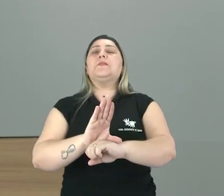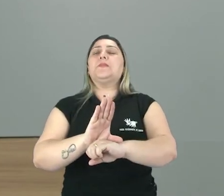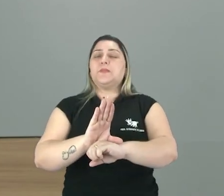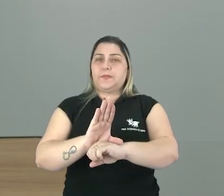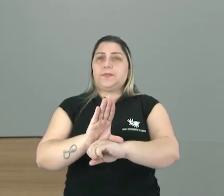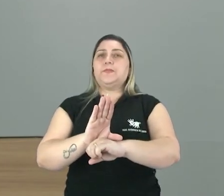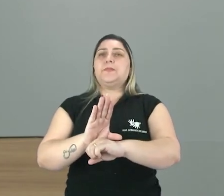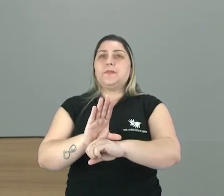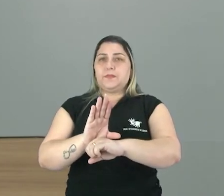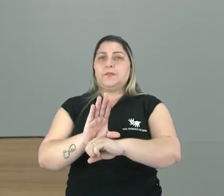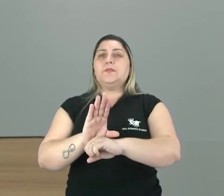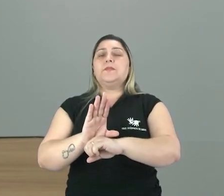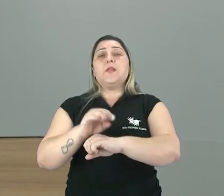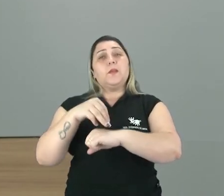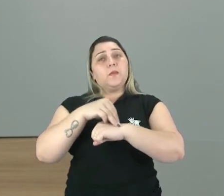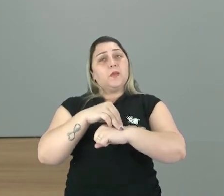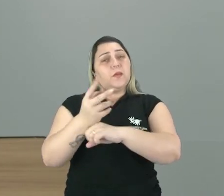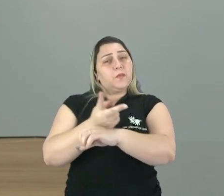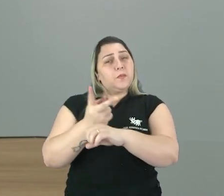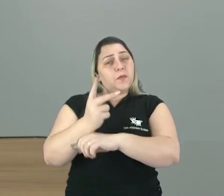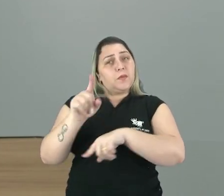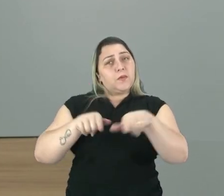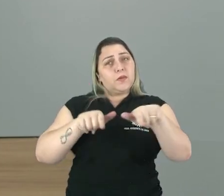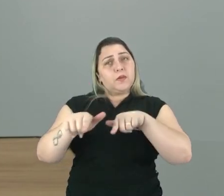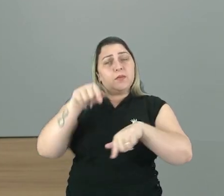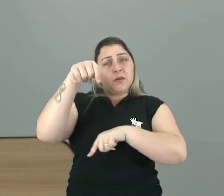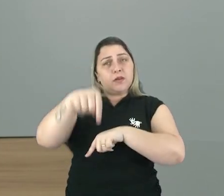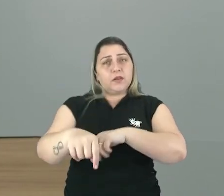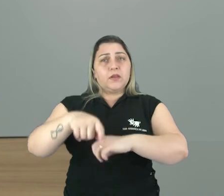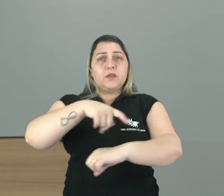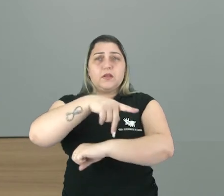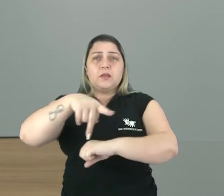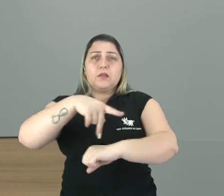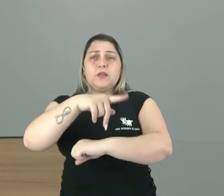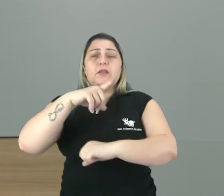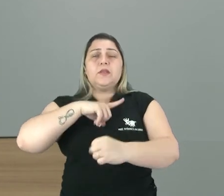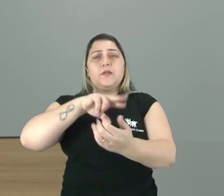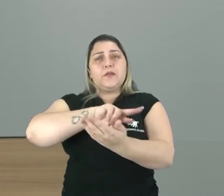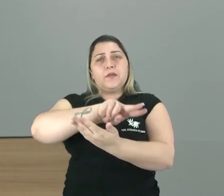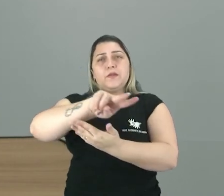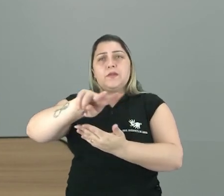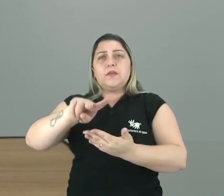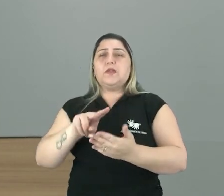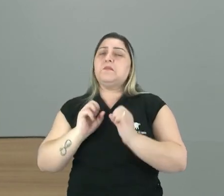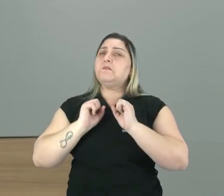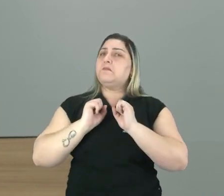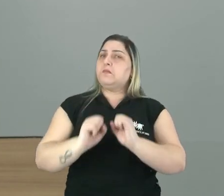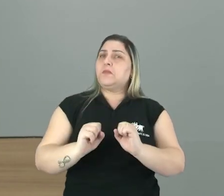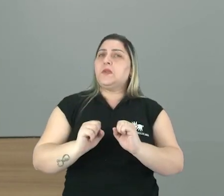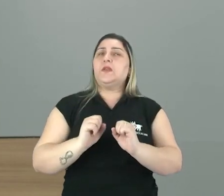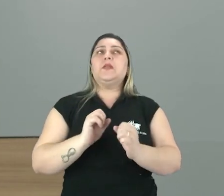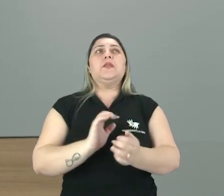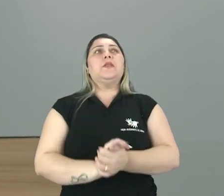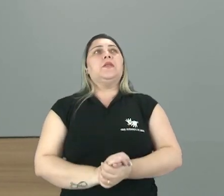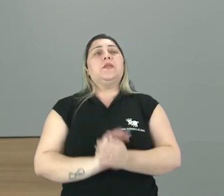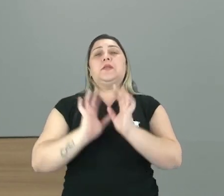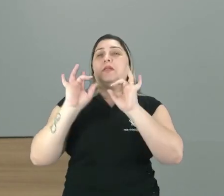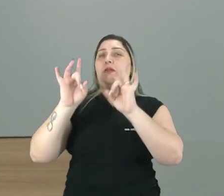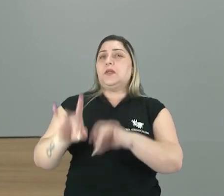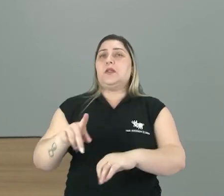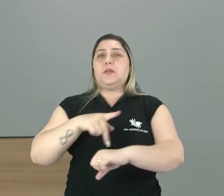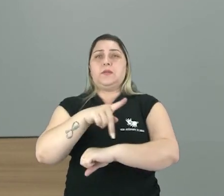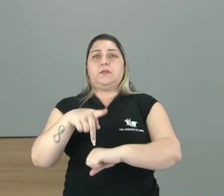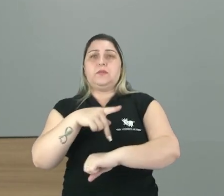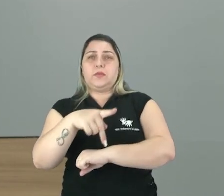em consideração. No momento que você busca um emprego. Aqui. No país. Então tem vários motivos. Que pode levar as pessoas. A deixarem seu país de